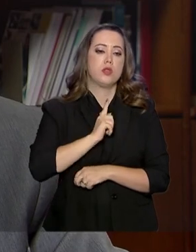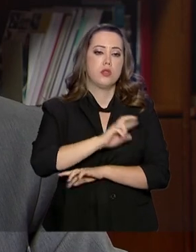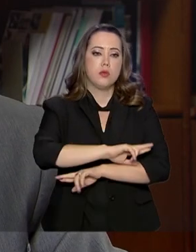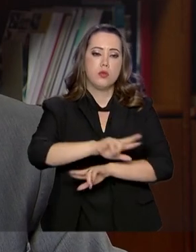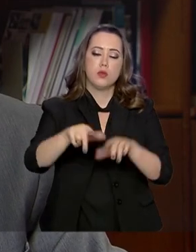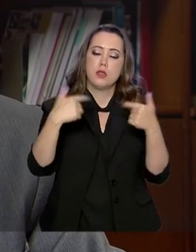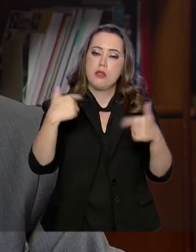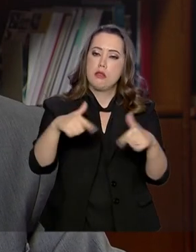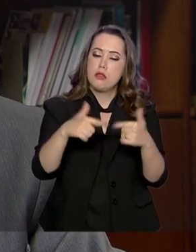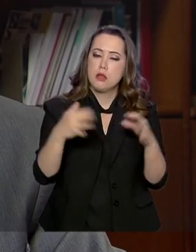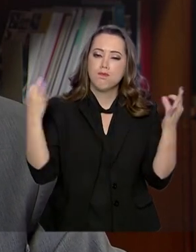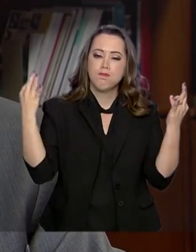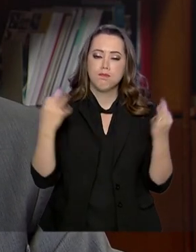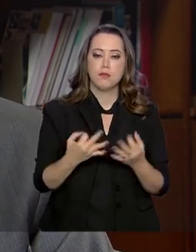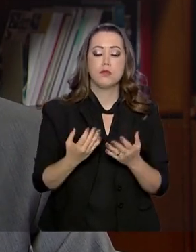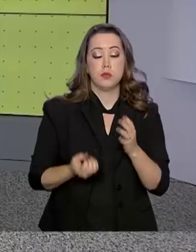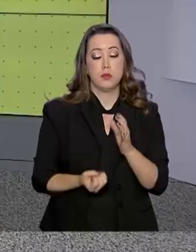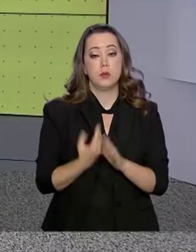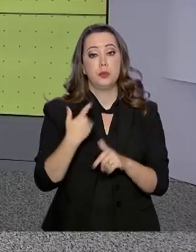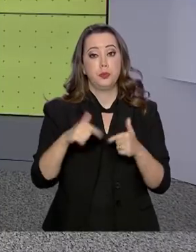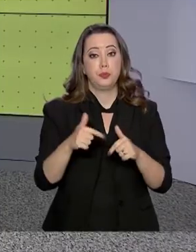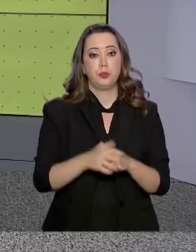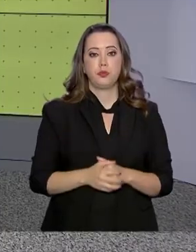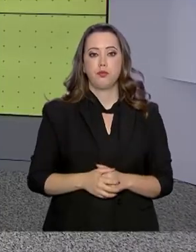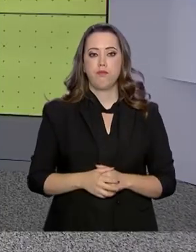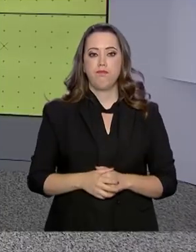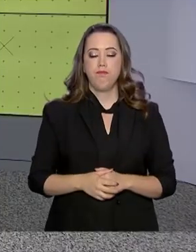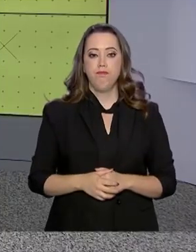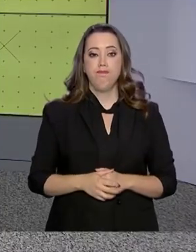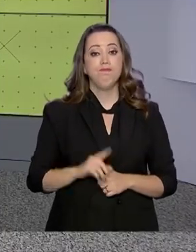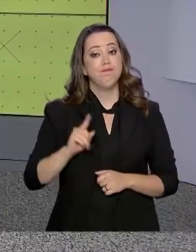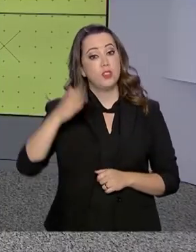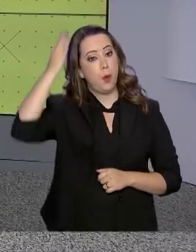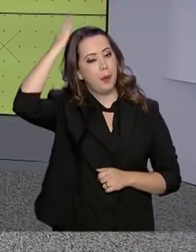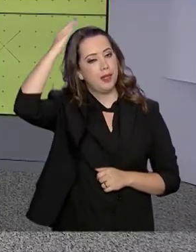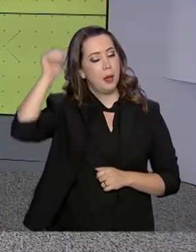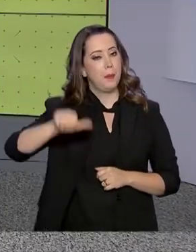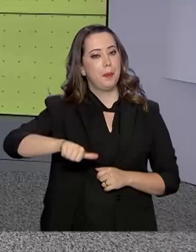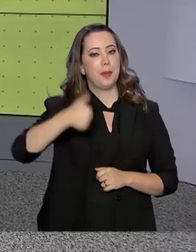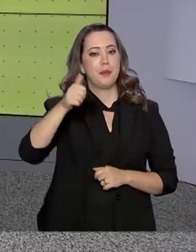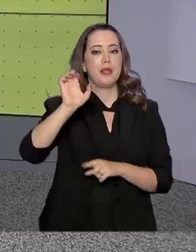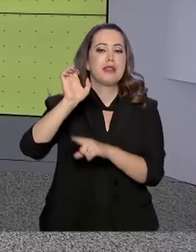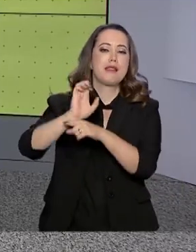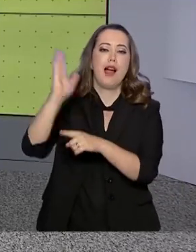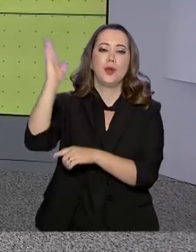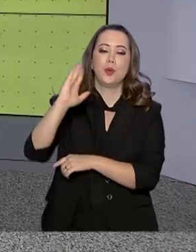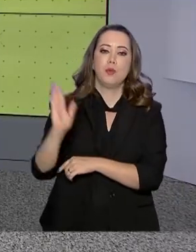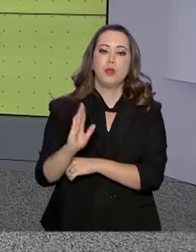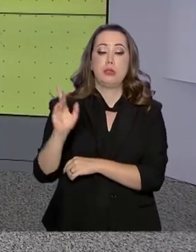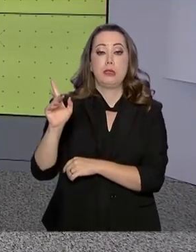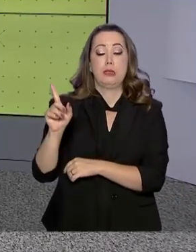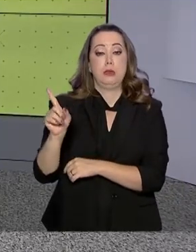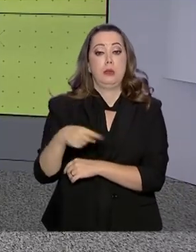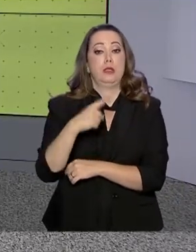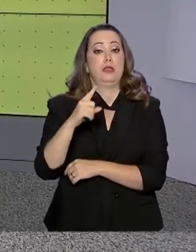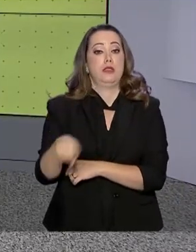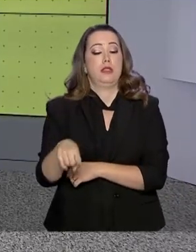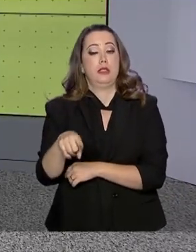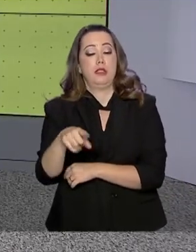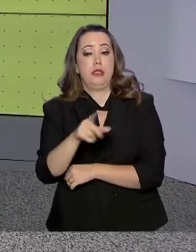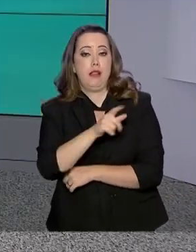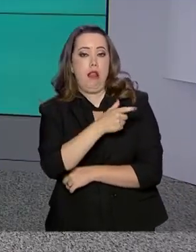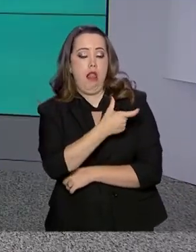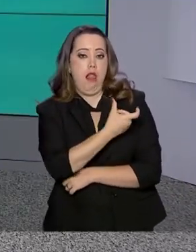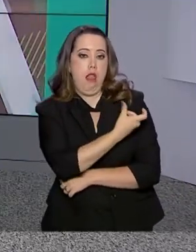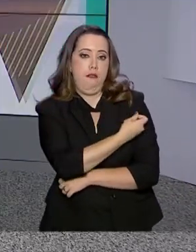demandas extraordinárias de serviço. O Paraná é o primeiro estado brasileiro a suspender a vacinação contra